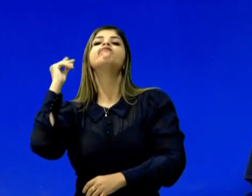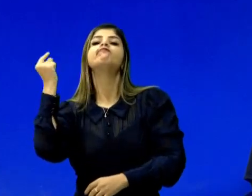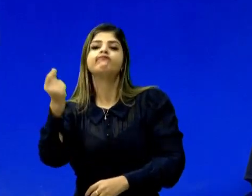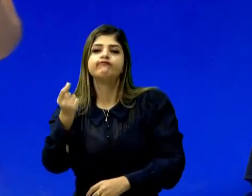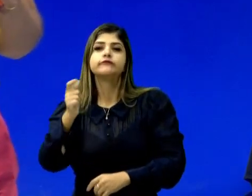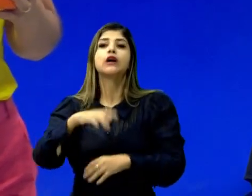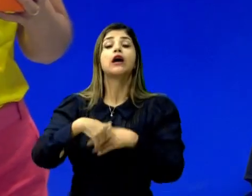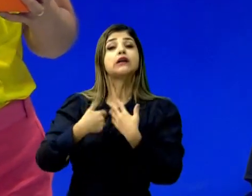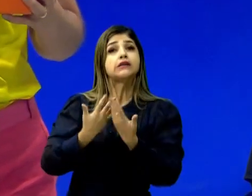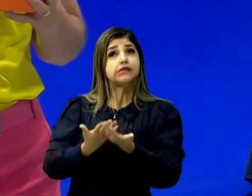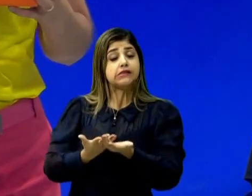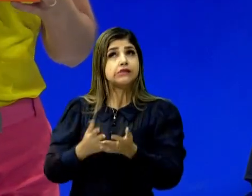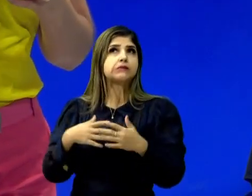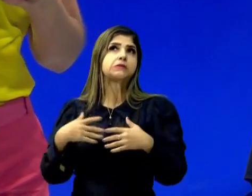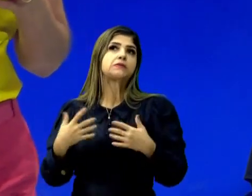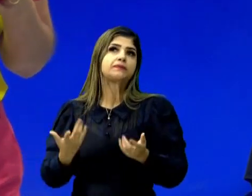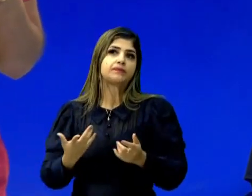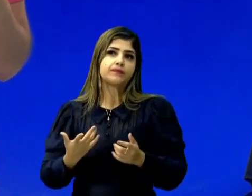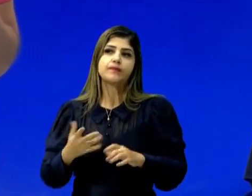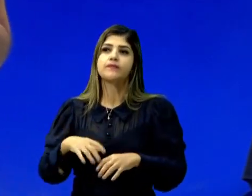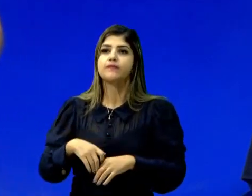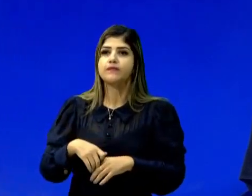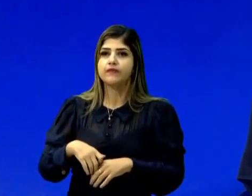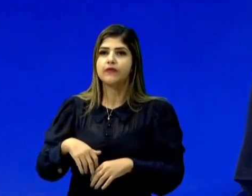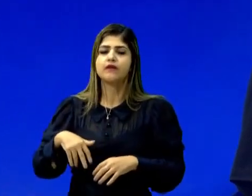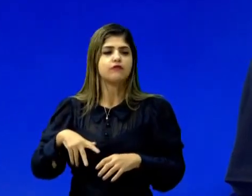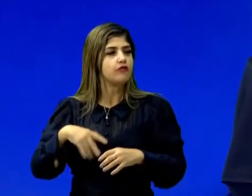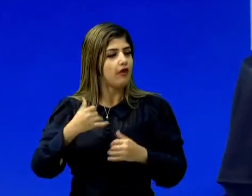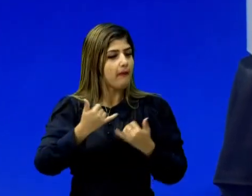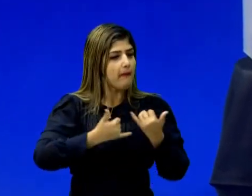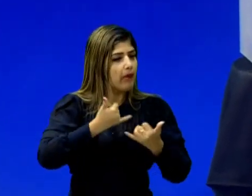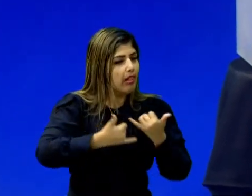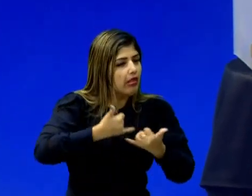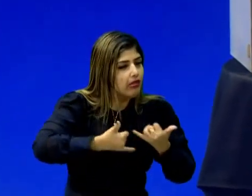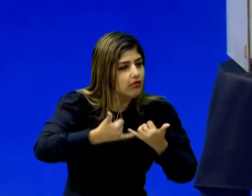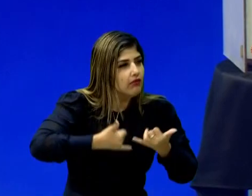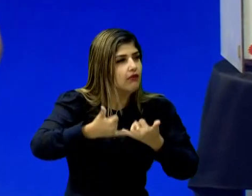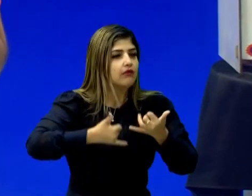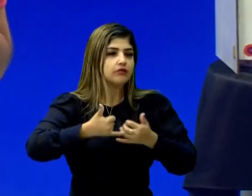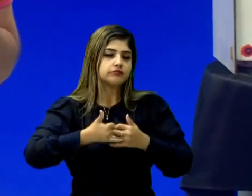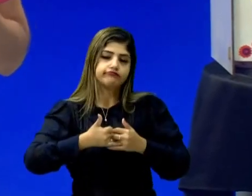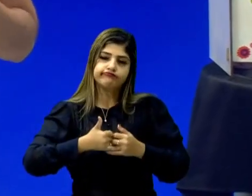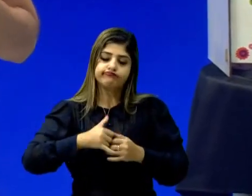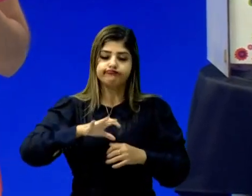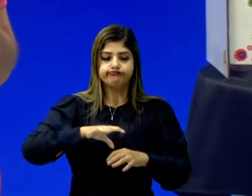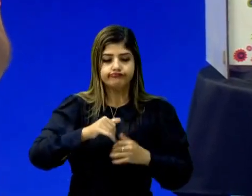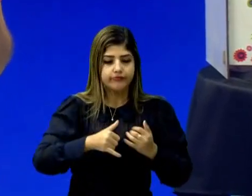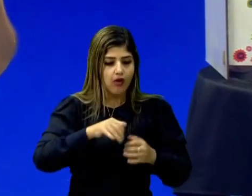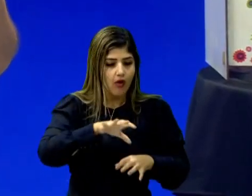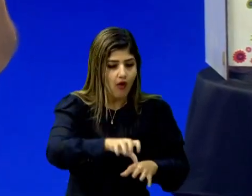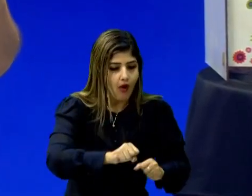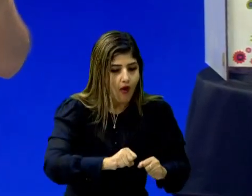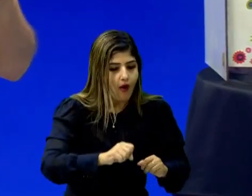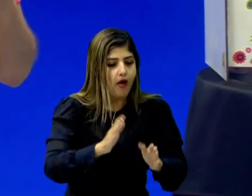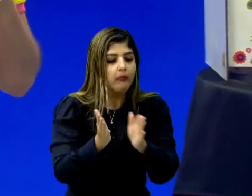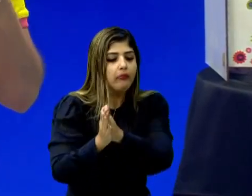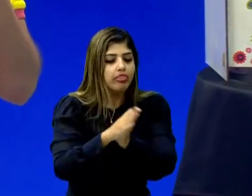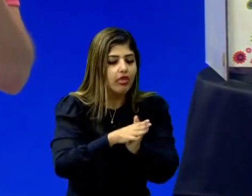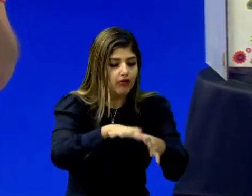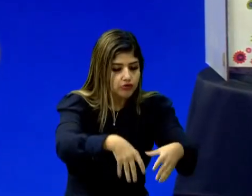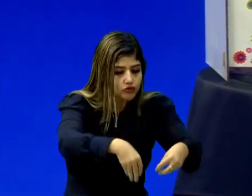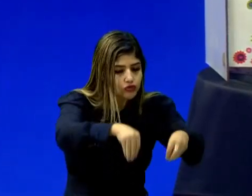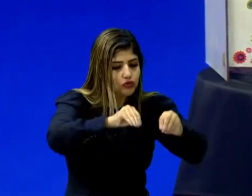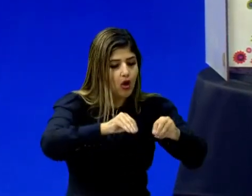A Ana Maria correu lá nos brinquedos dela, pegou uma bonequinha, tirou o casaco da